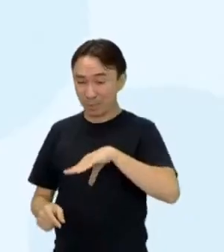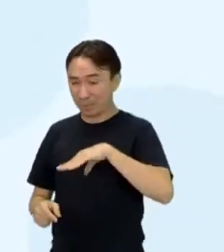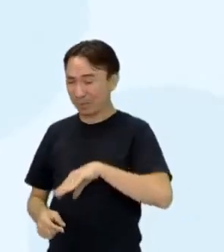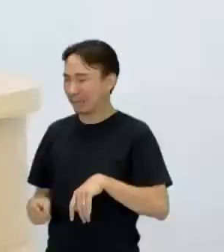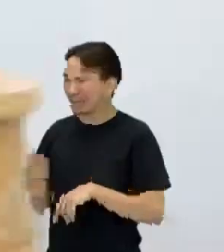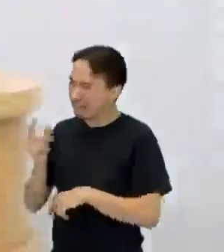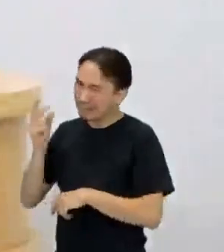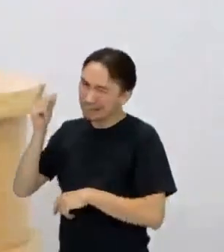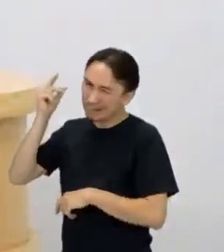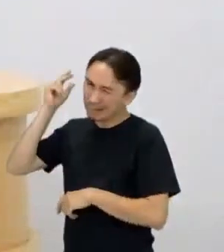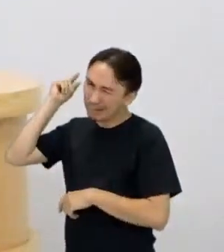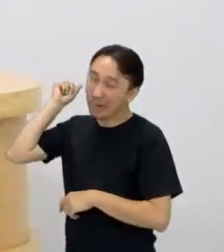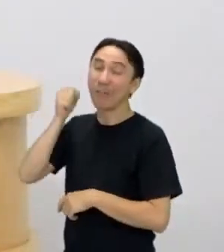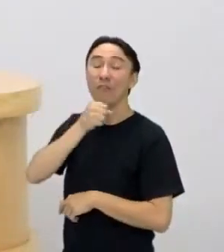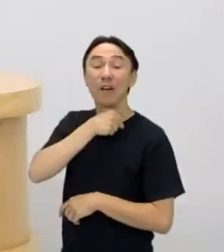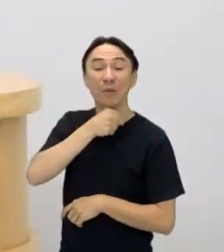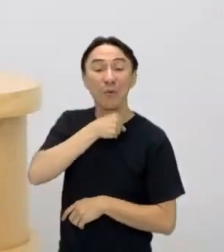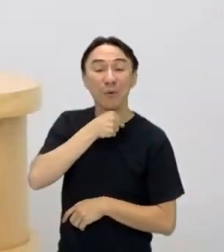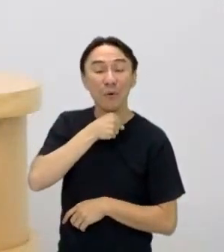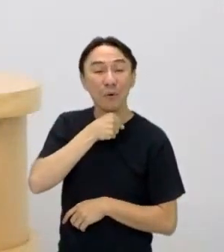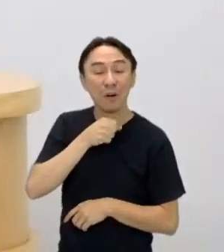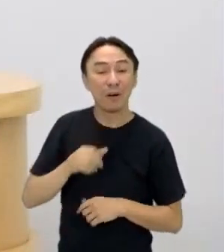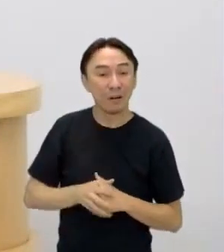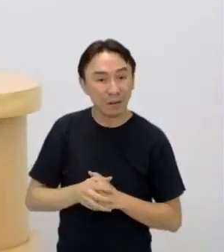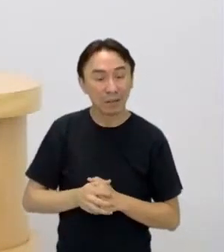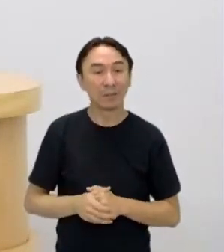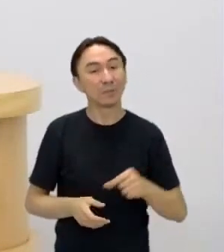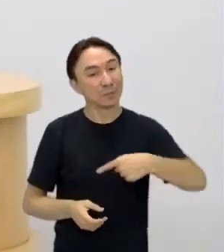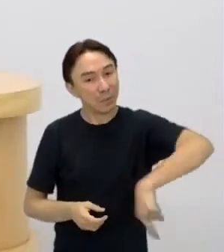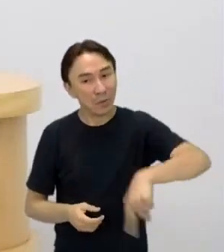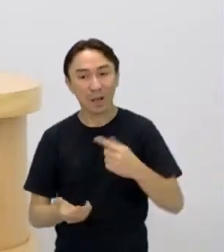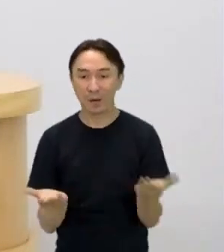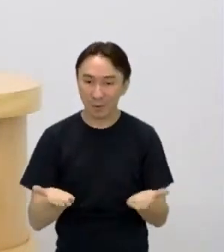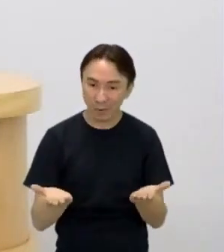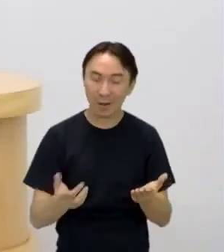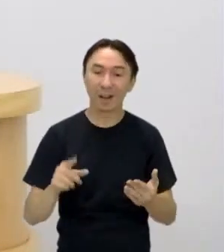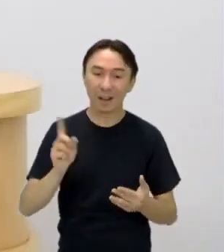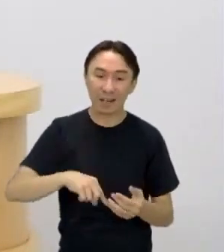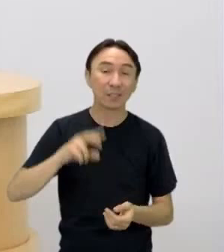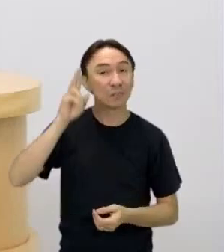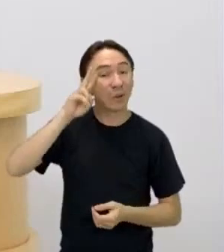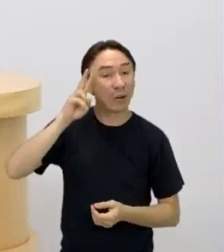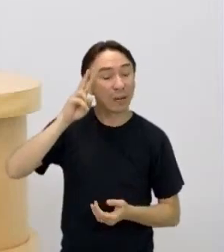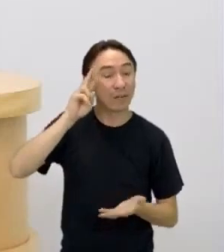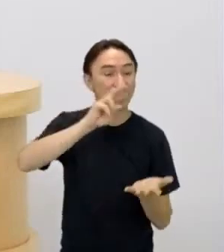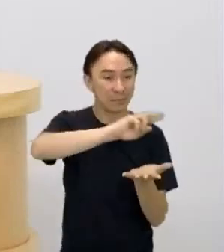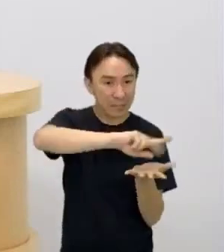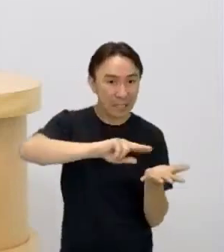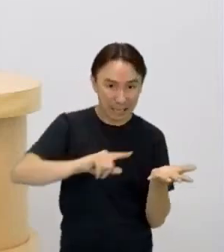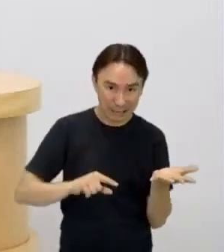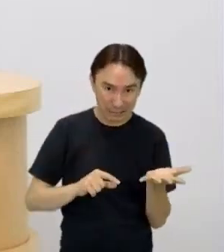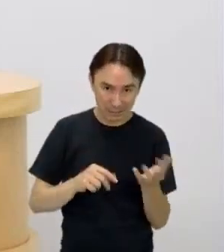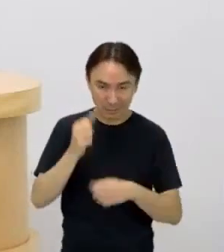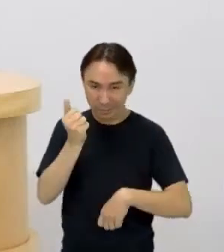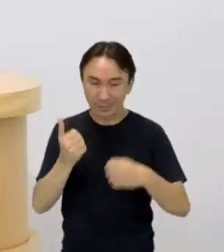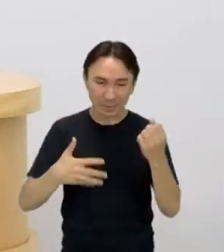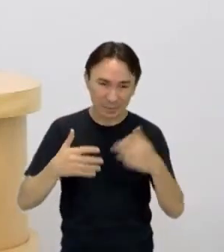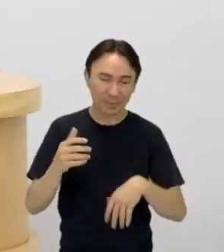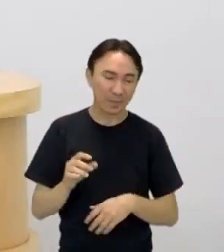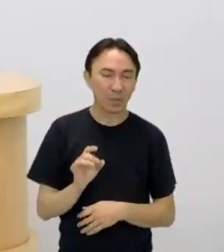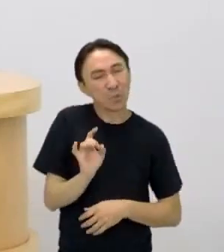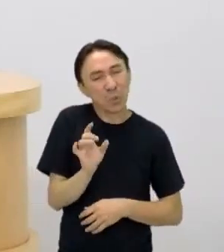agora o nosso contexto é falar sobre variedade histórica, então a gente vai tratar somente disso, tá? A gente não vai entrar em questões